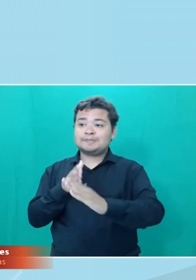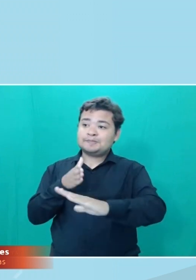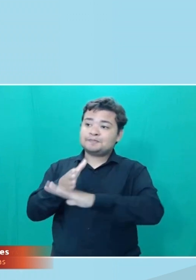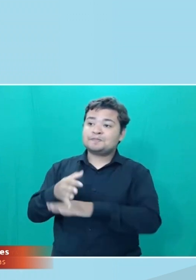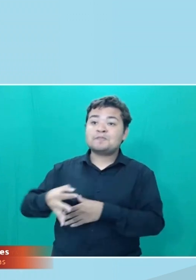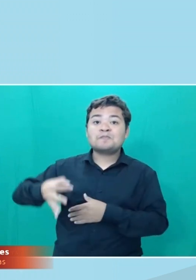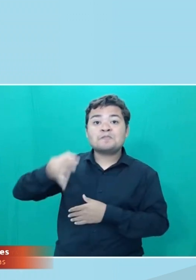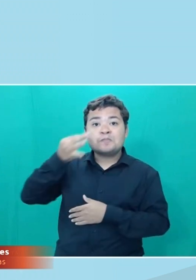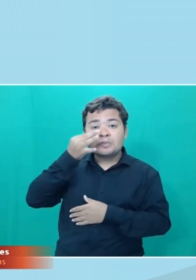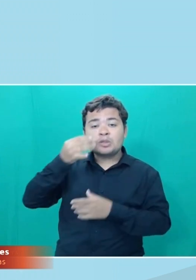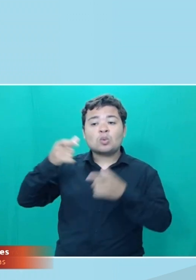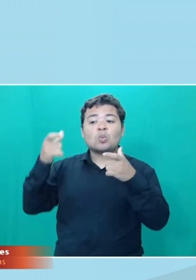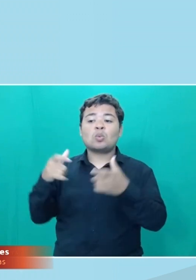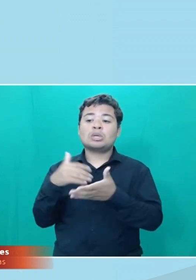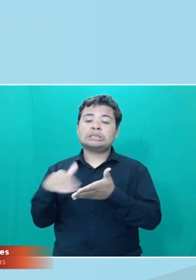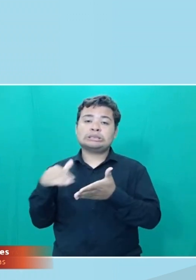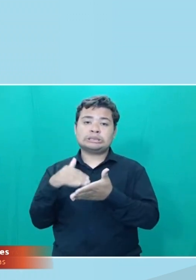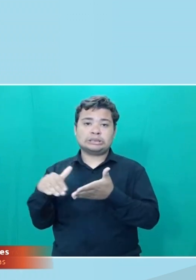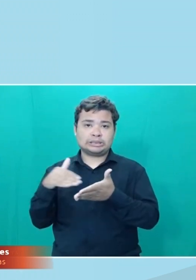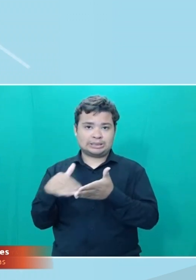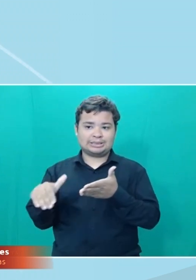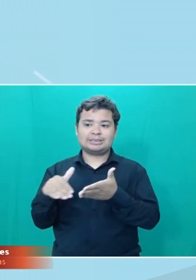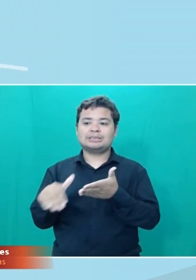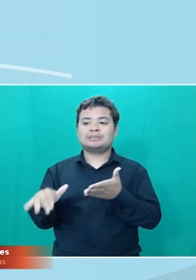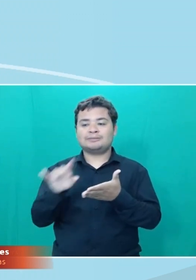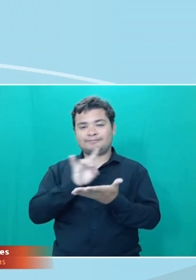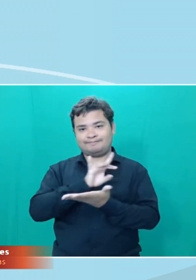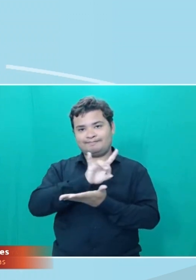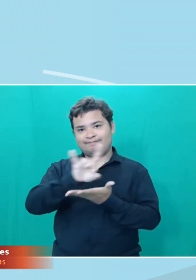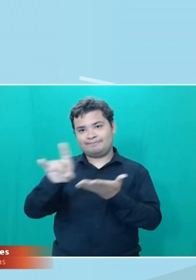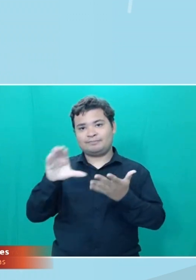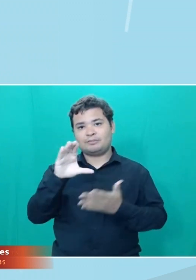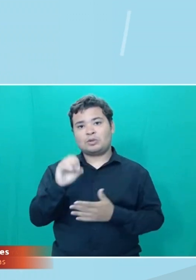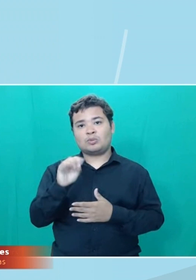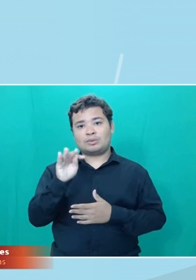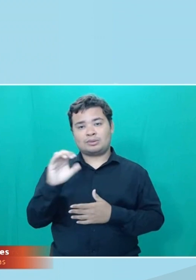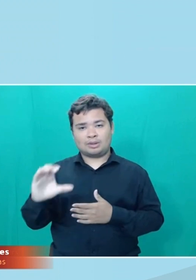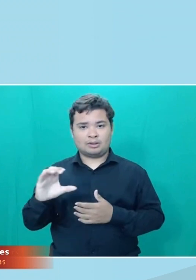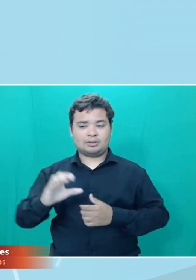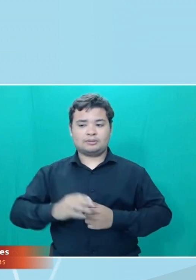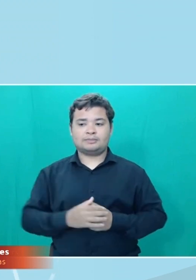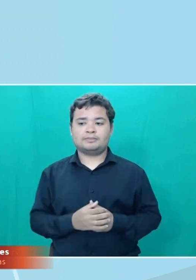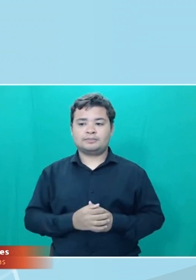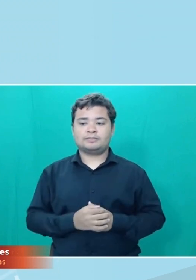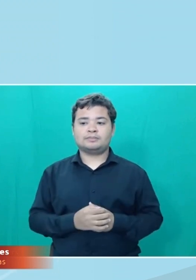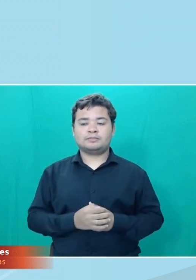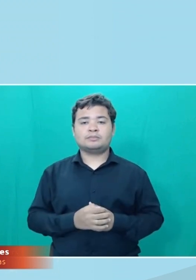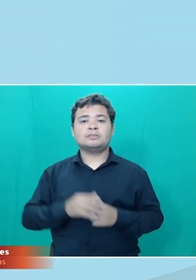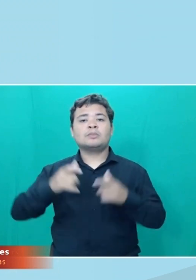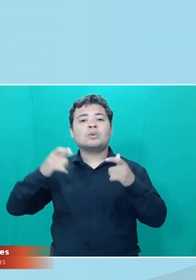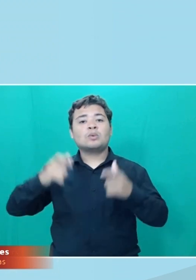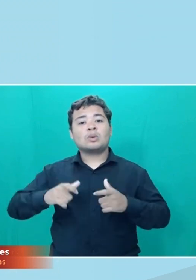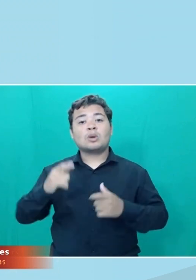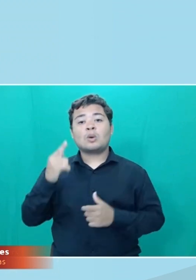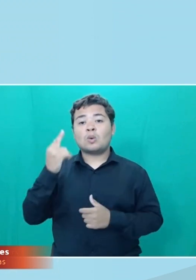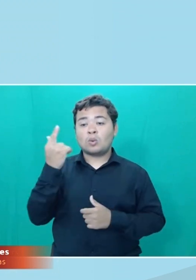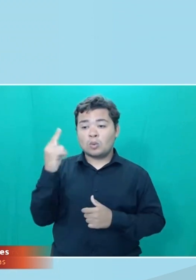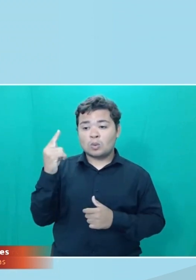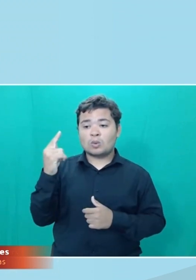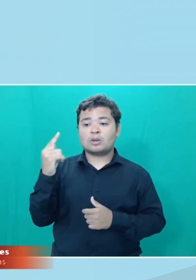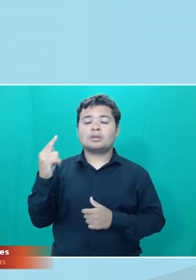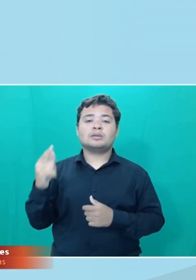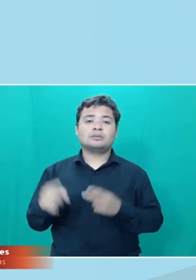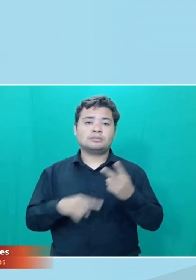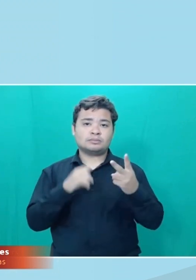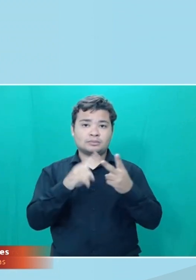nas secretarias das unidades das escolas do futuro, que ficam em Goiânia, em Aparecida de